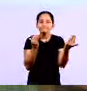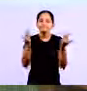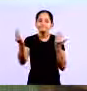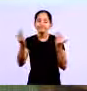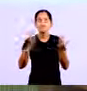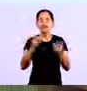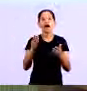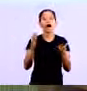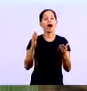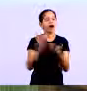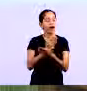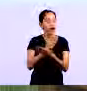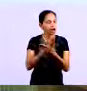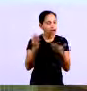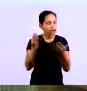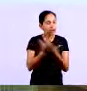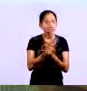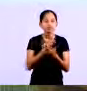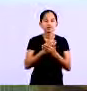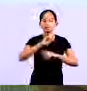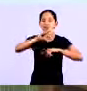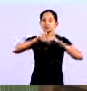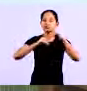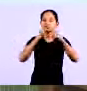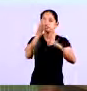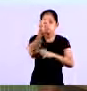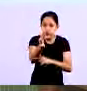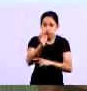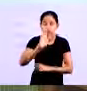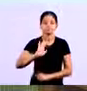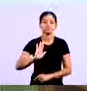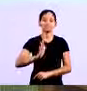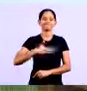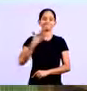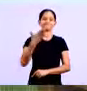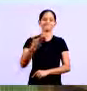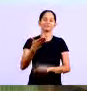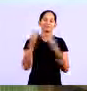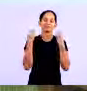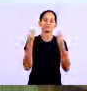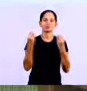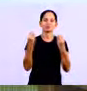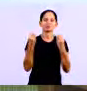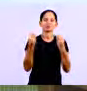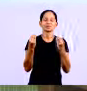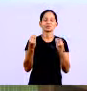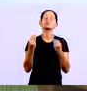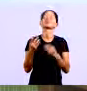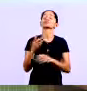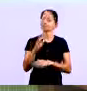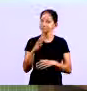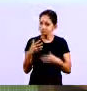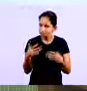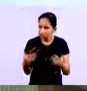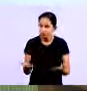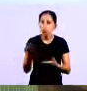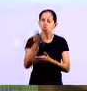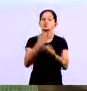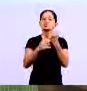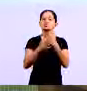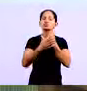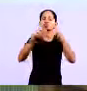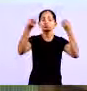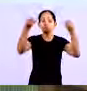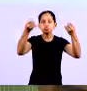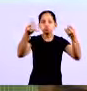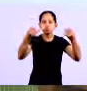surpreender Se você não faz isso Você vai se surpreender Fazendo isso Outro detalhe gente Essas mesmas informações Que eu estou falando Para vocês aqui Para